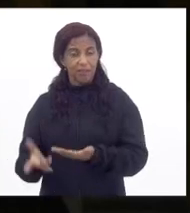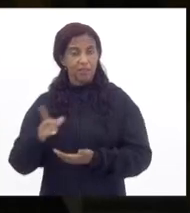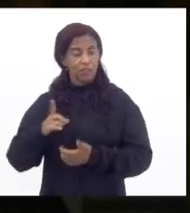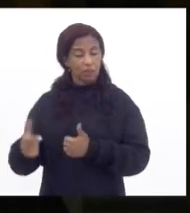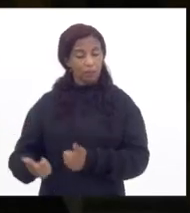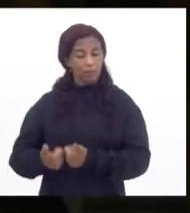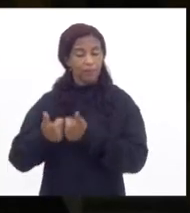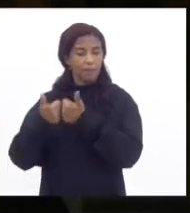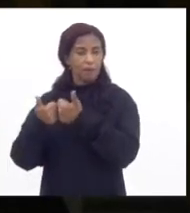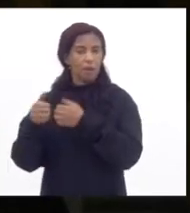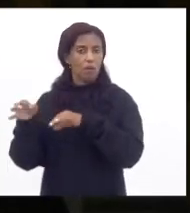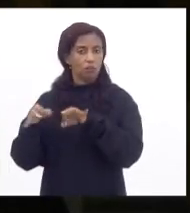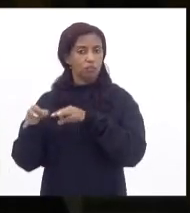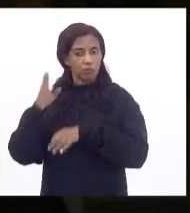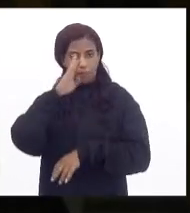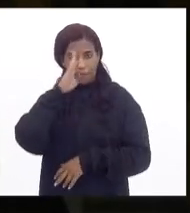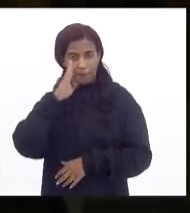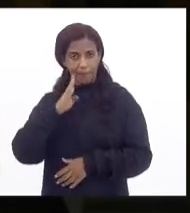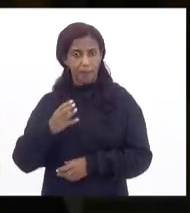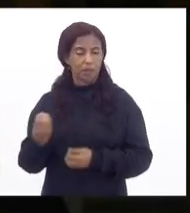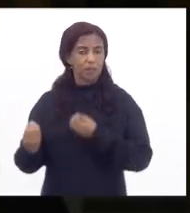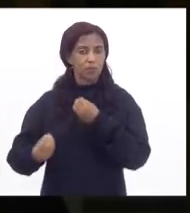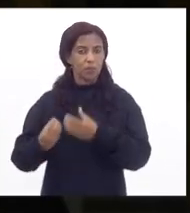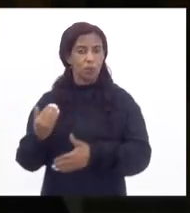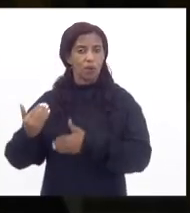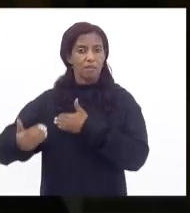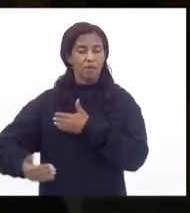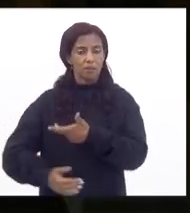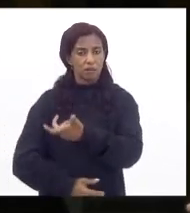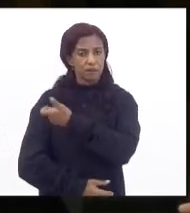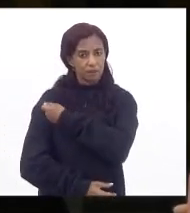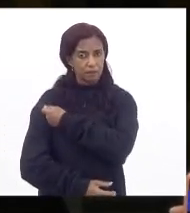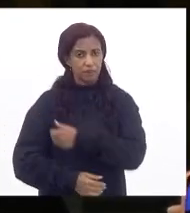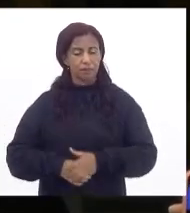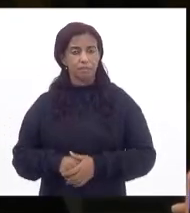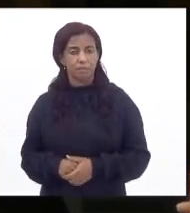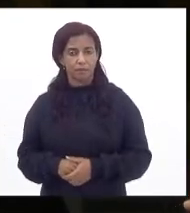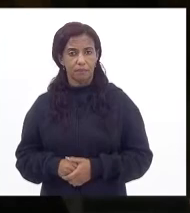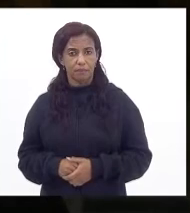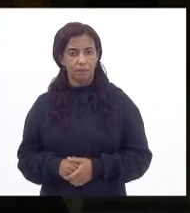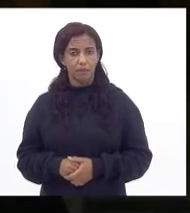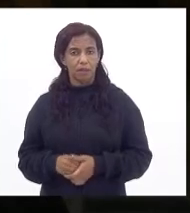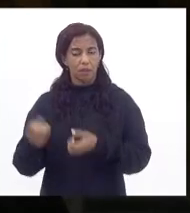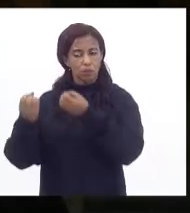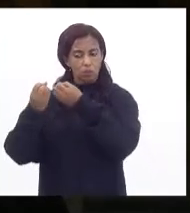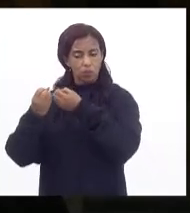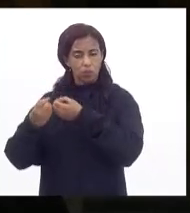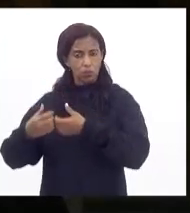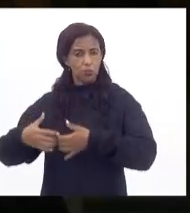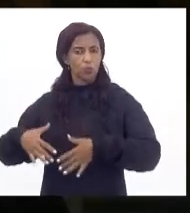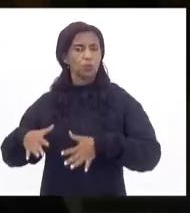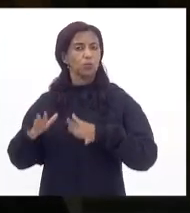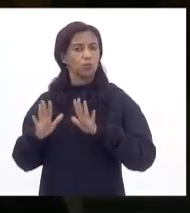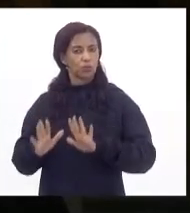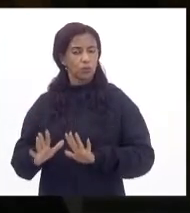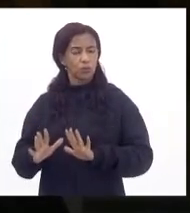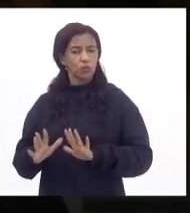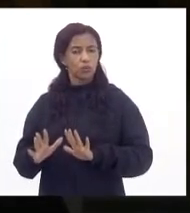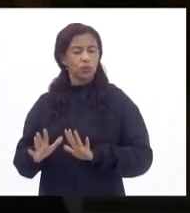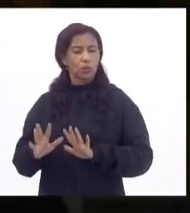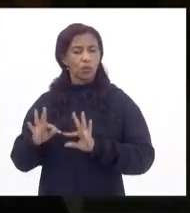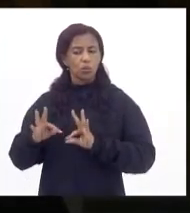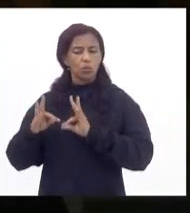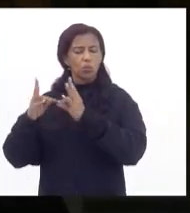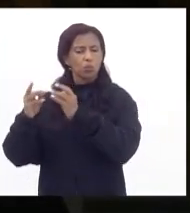melhorando as condições no Brasil com o avanço da vacinação derrotando o negacionismo derrotando